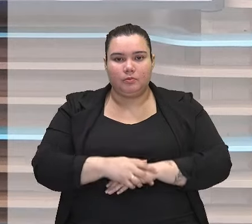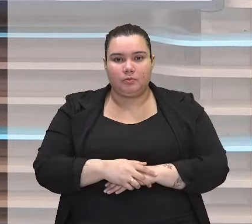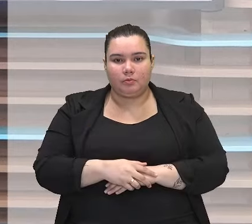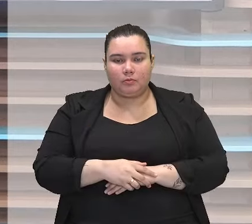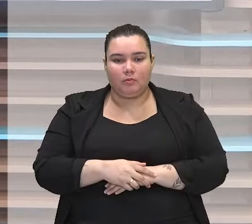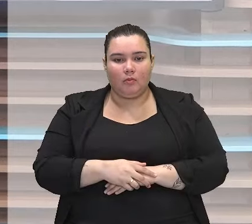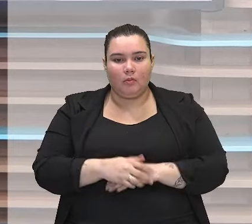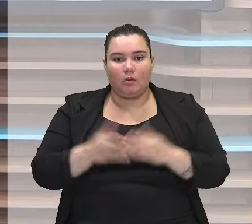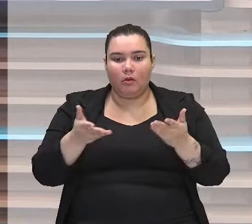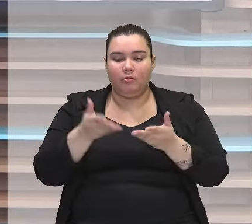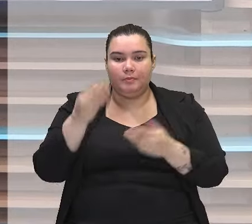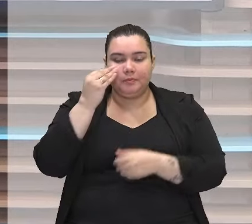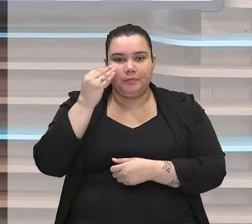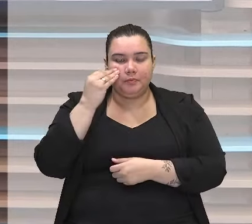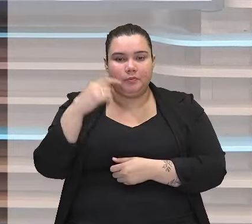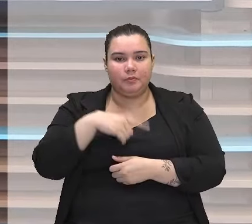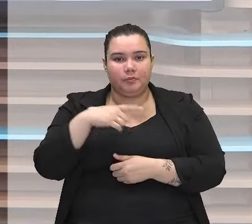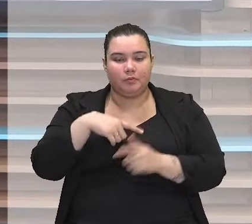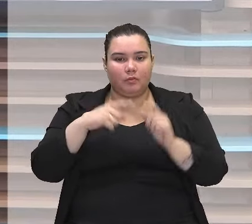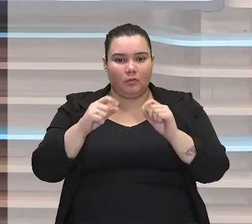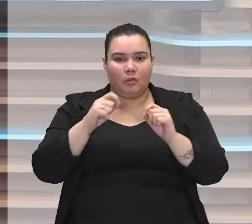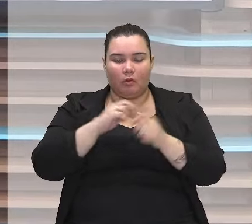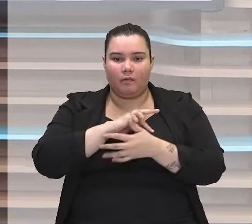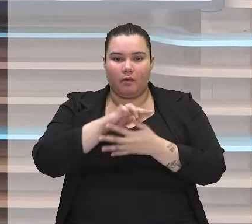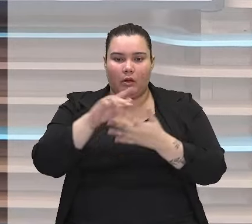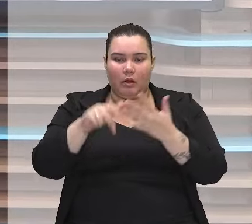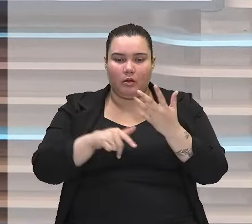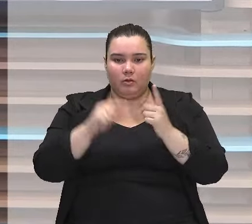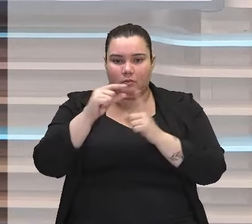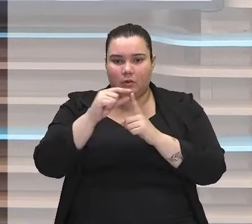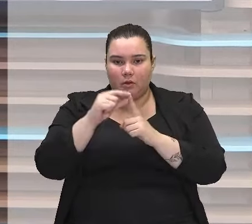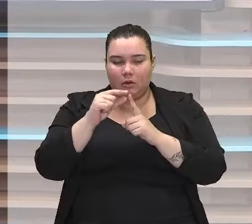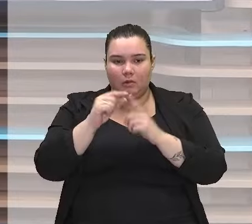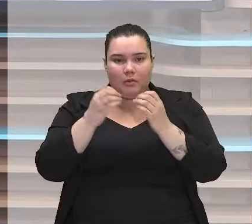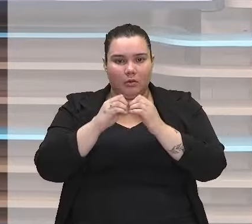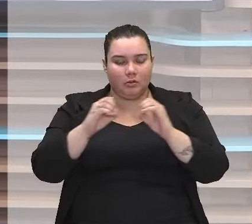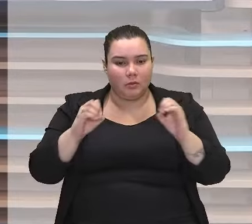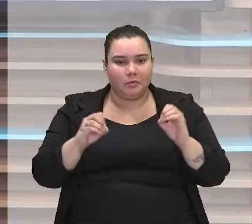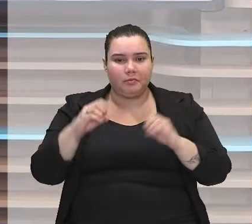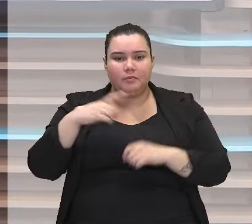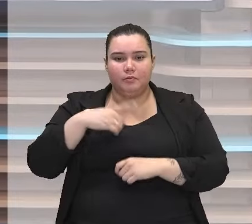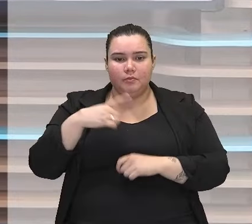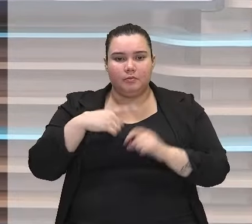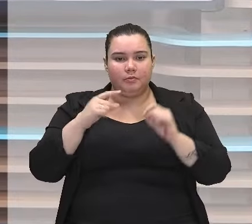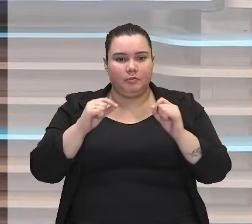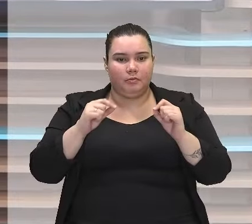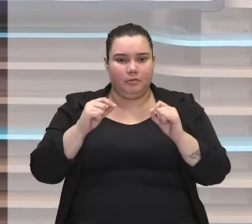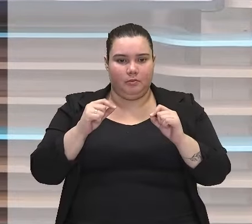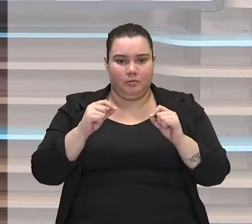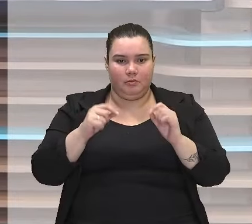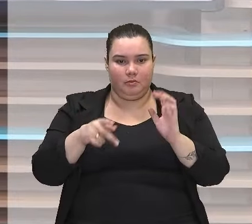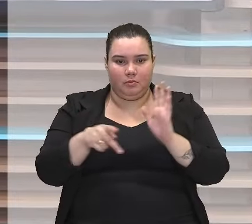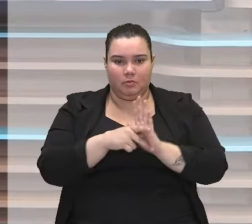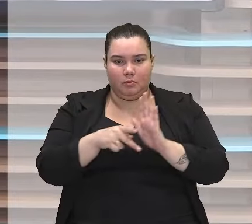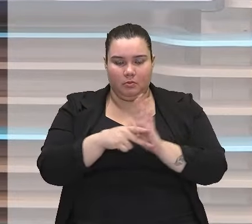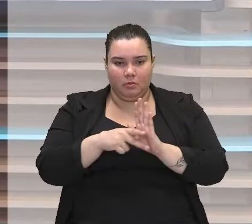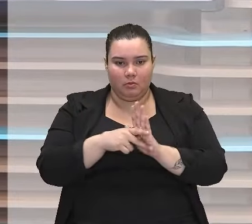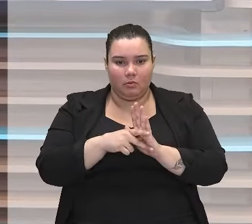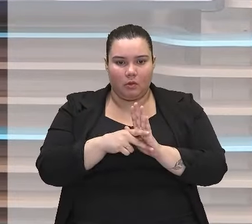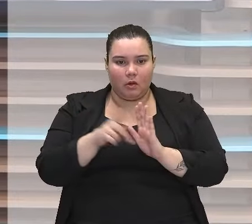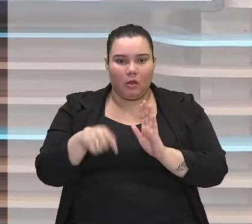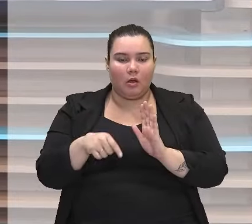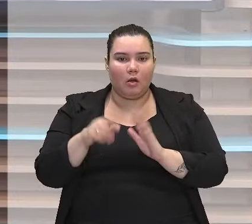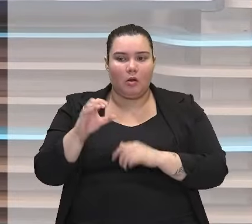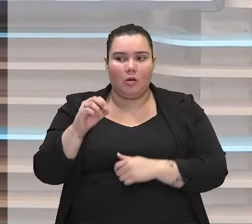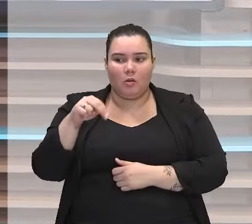nós temos diversas palavras, ou seja, diversas orações que trazem para a gente uma ideia de condição.